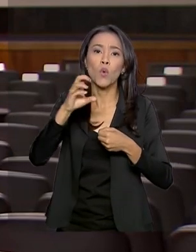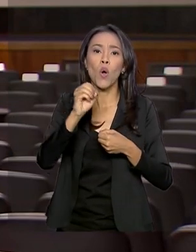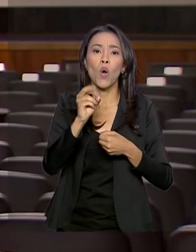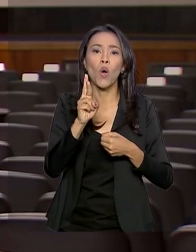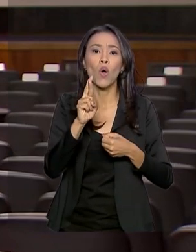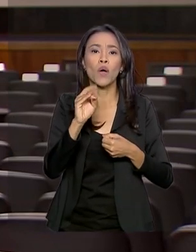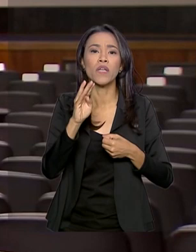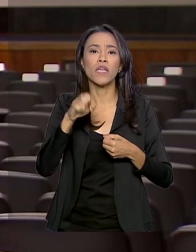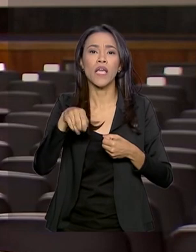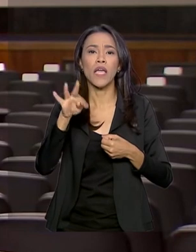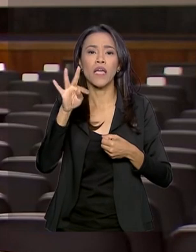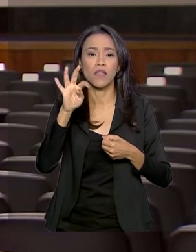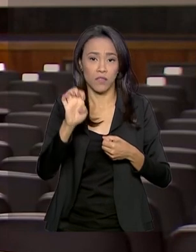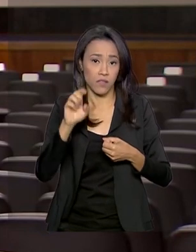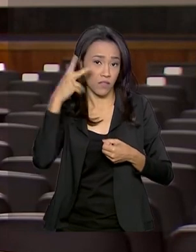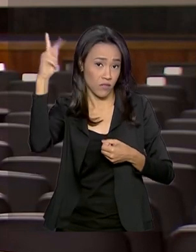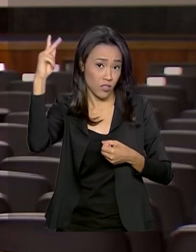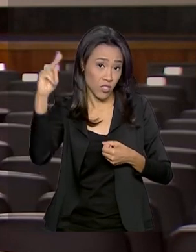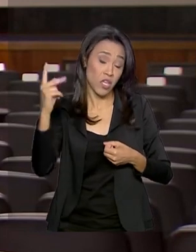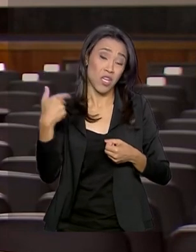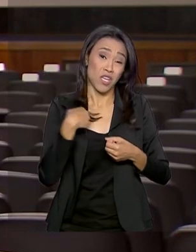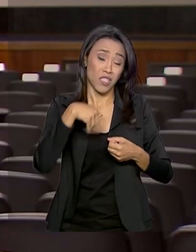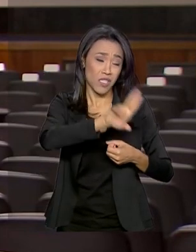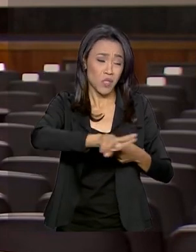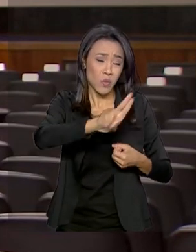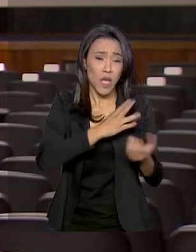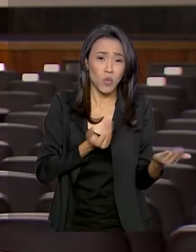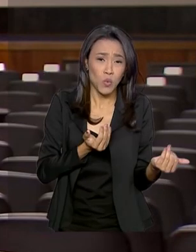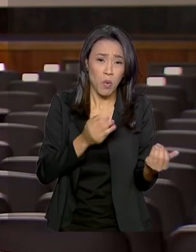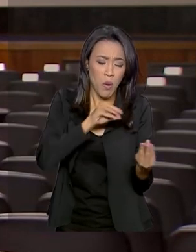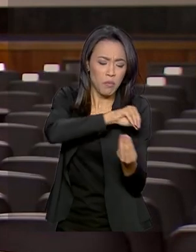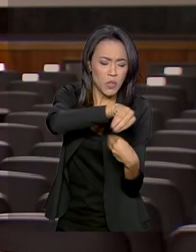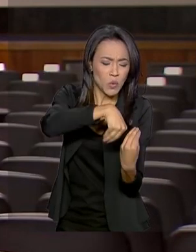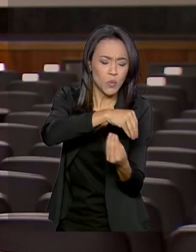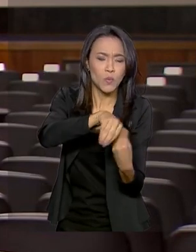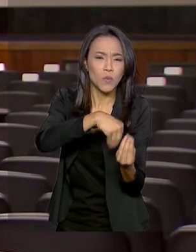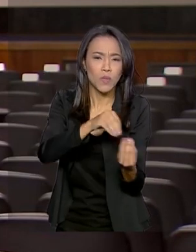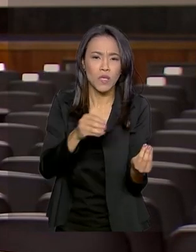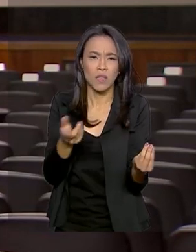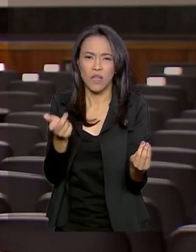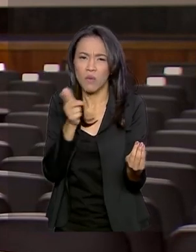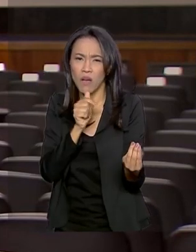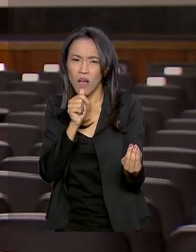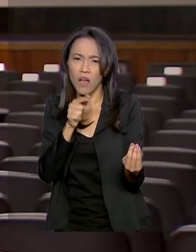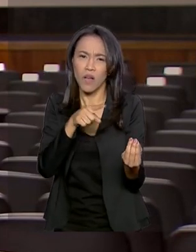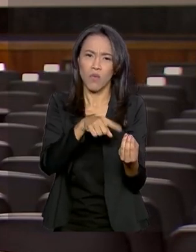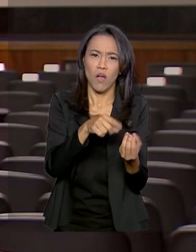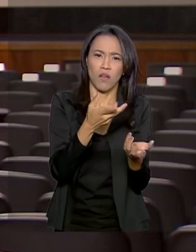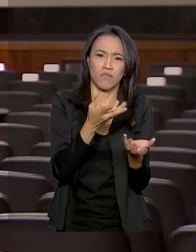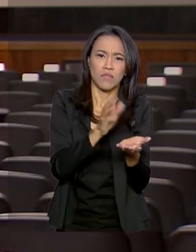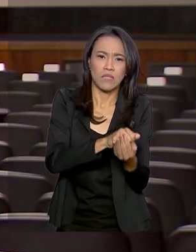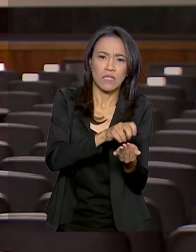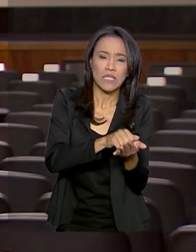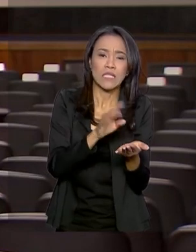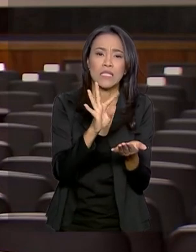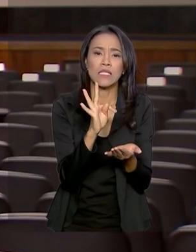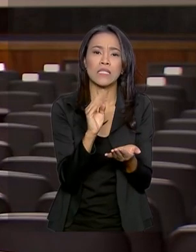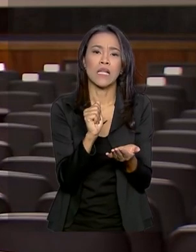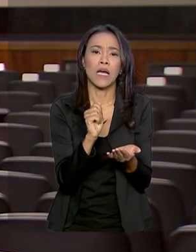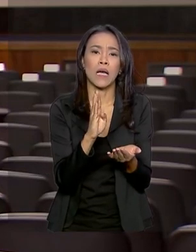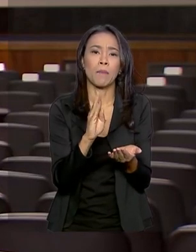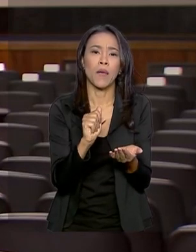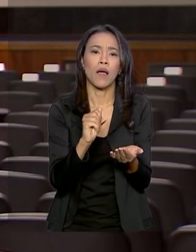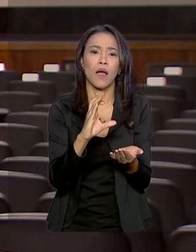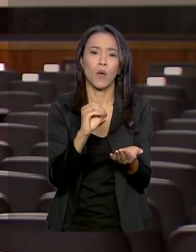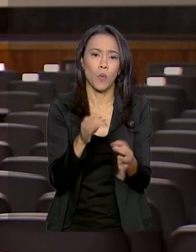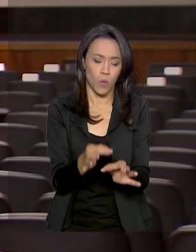popularizado entre os jovens e é uma mistura de tabaco aquecida com água. A fumaça dessa mistura passa por um